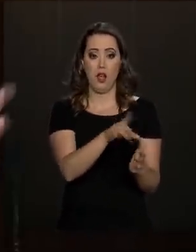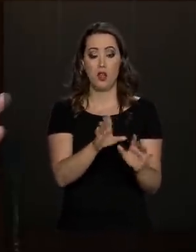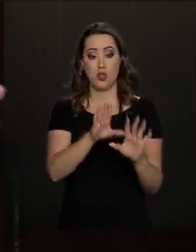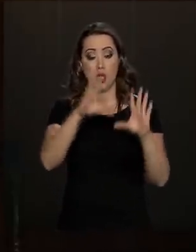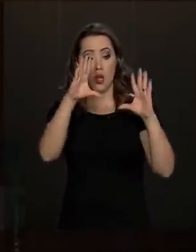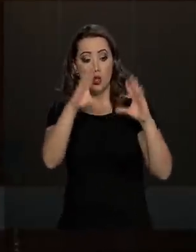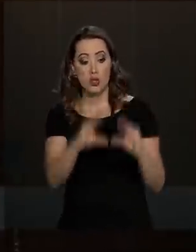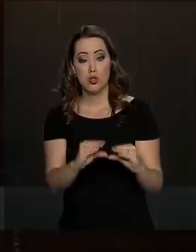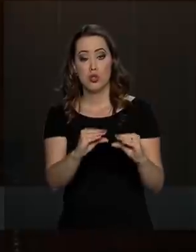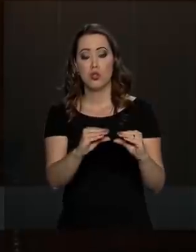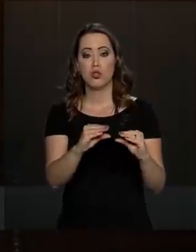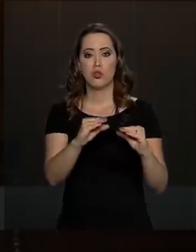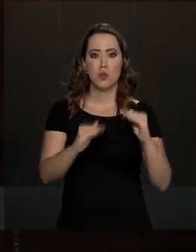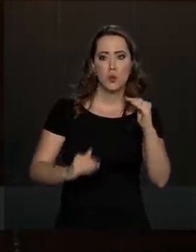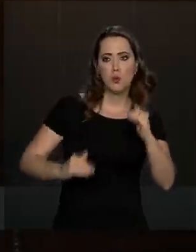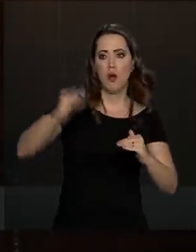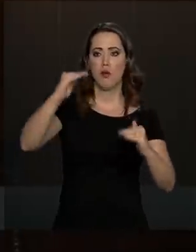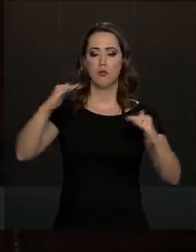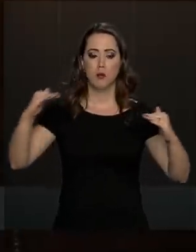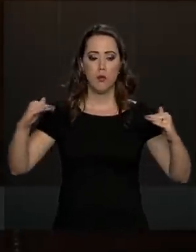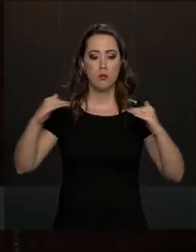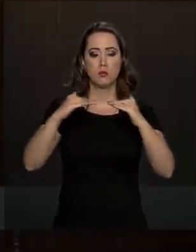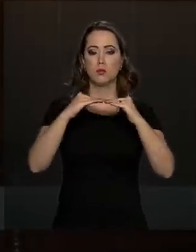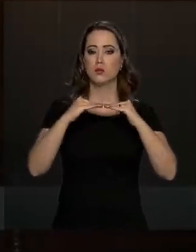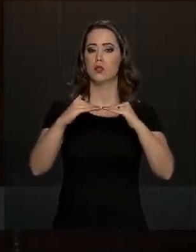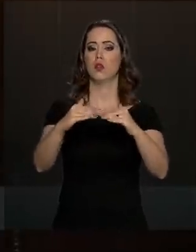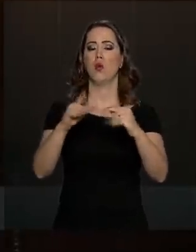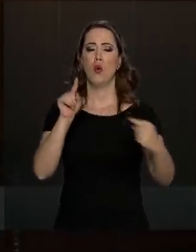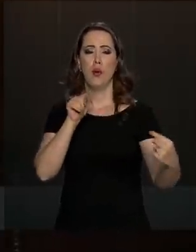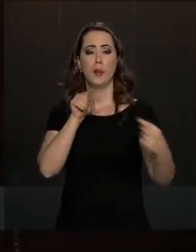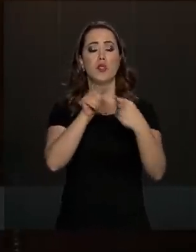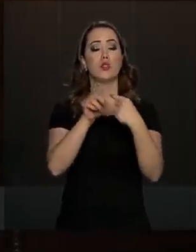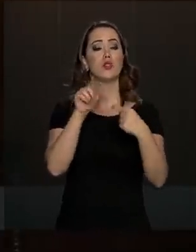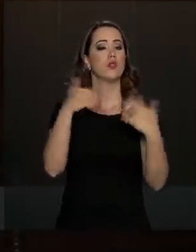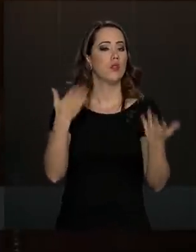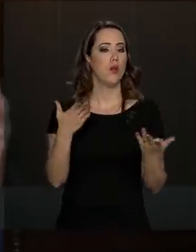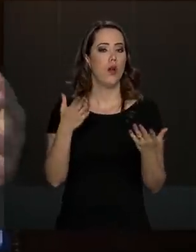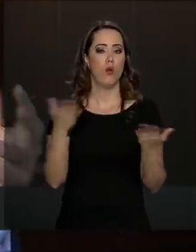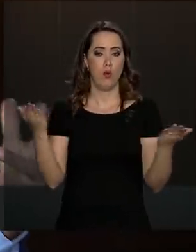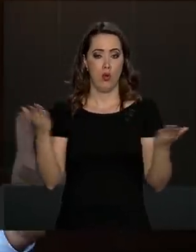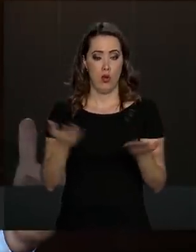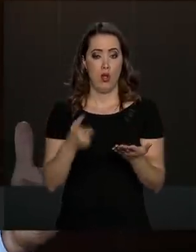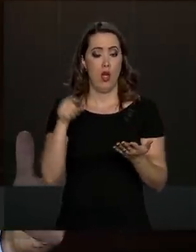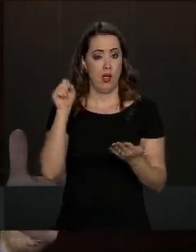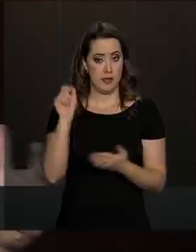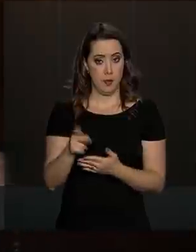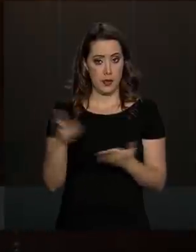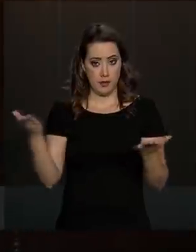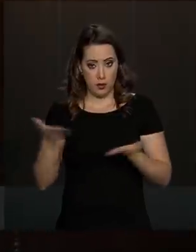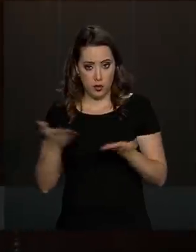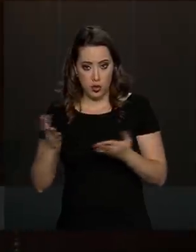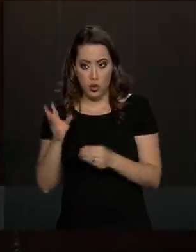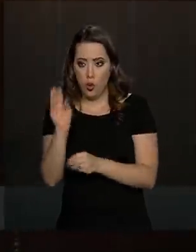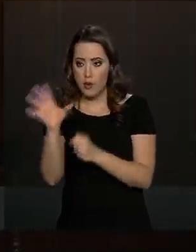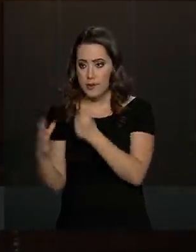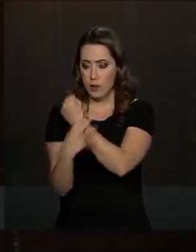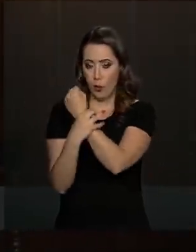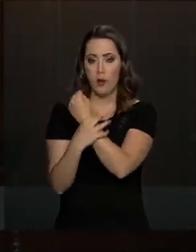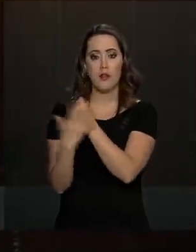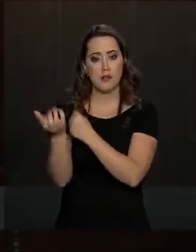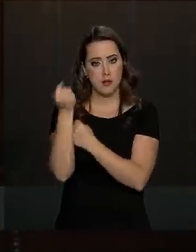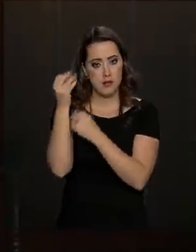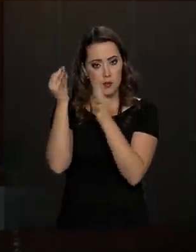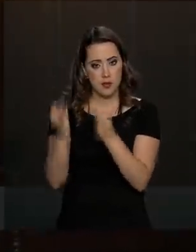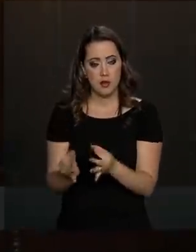desigualdades e, mais do que tudo, ela visa garantir não só as aposentadorias existentes hoje, mas também o